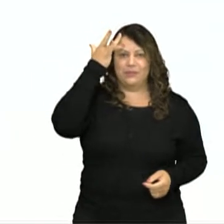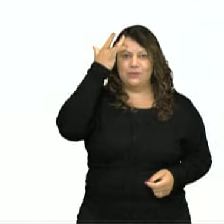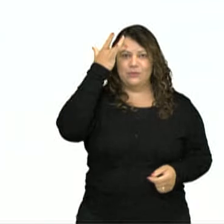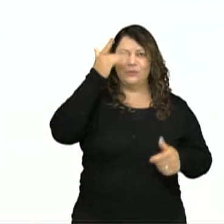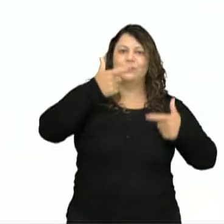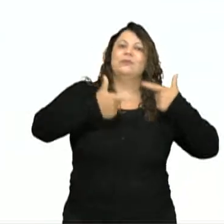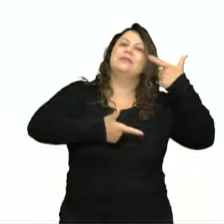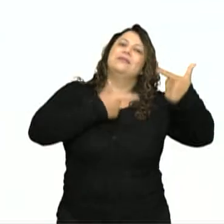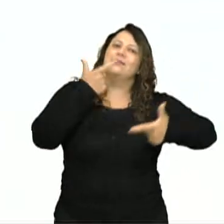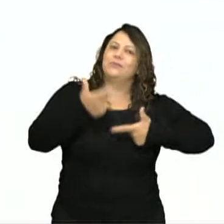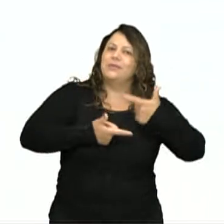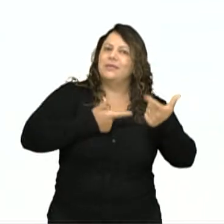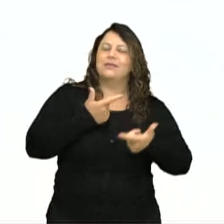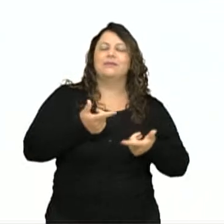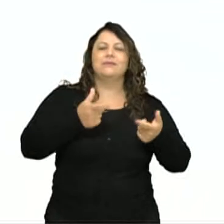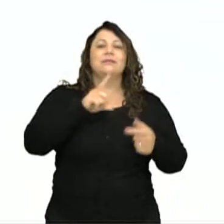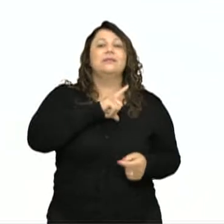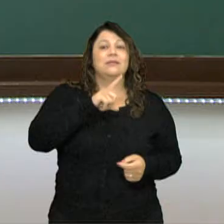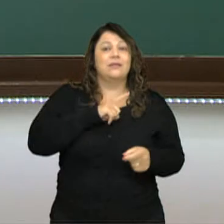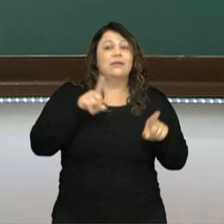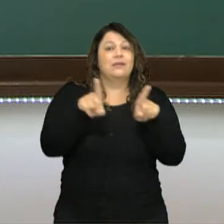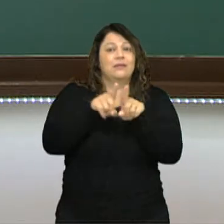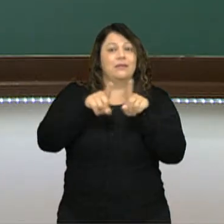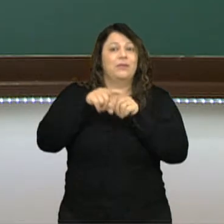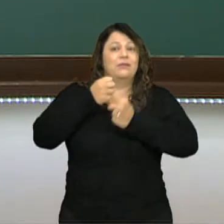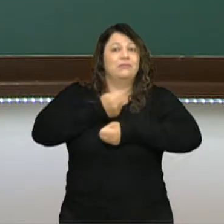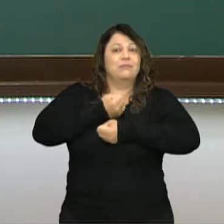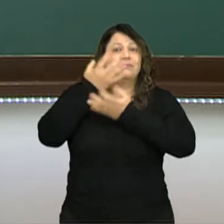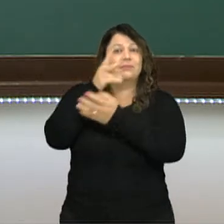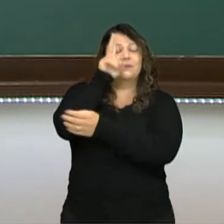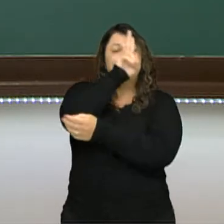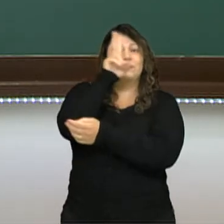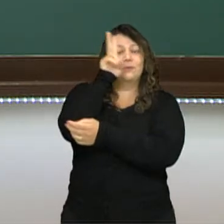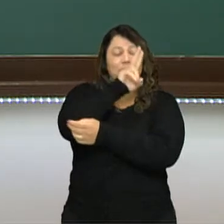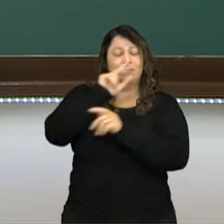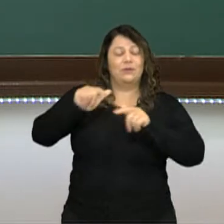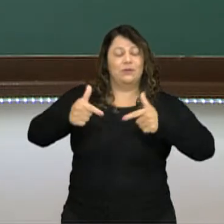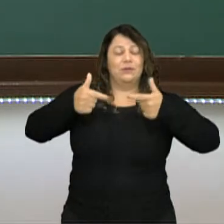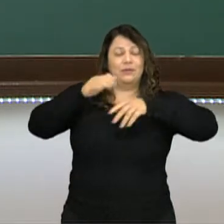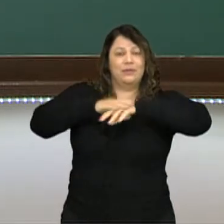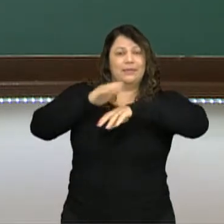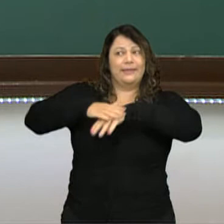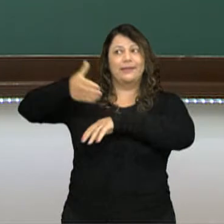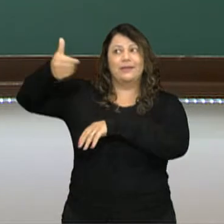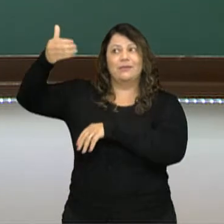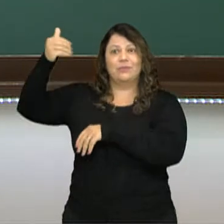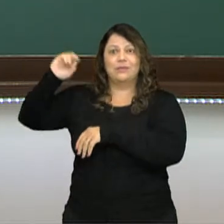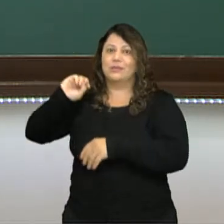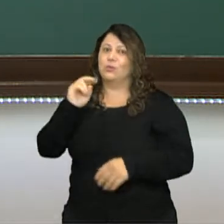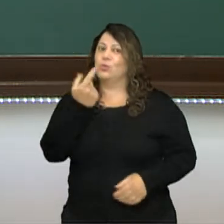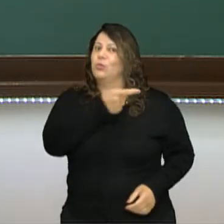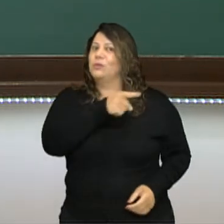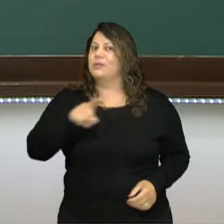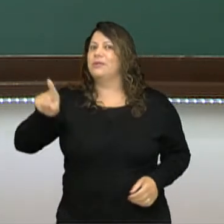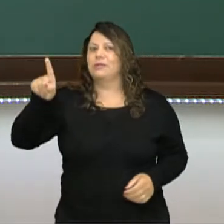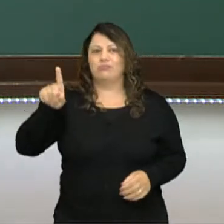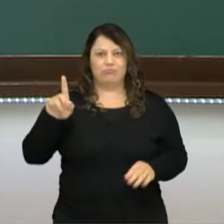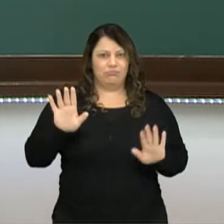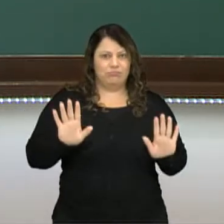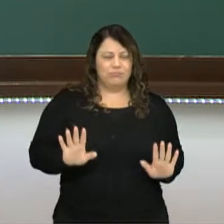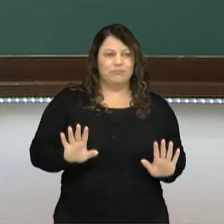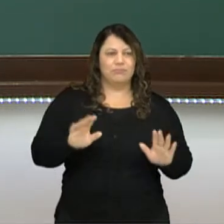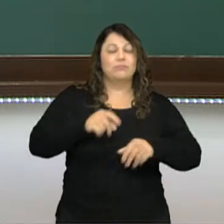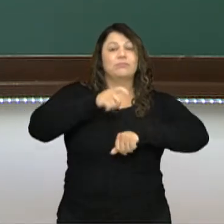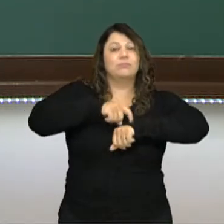E temos também algumas expressões que vão lembrar se a ação está no passado ou não. Porque, como o tempo